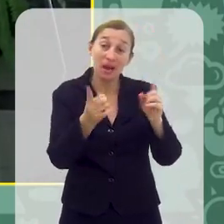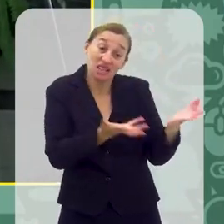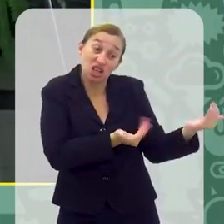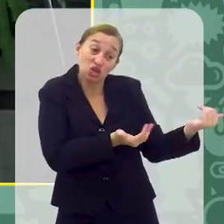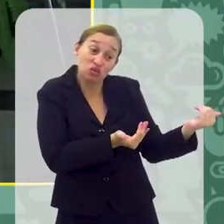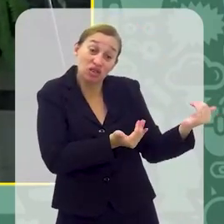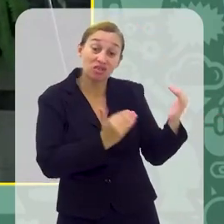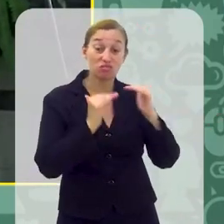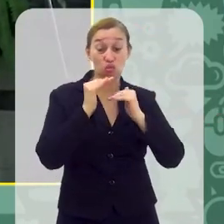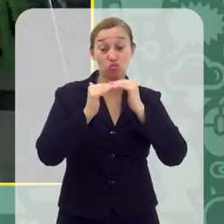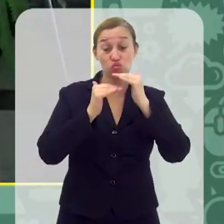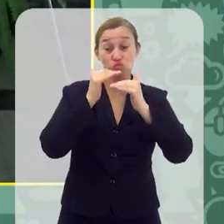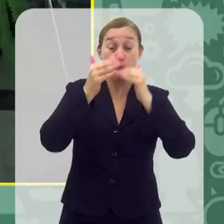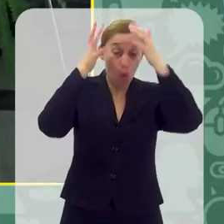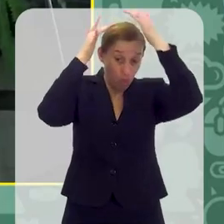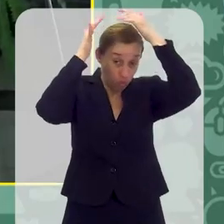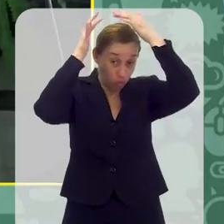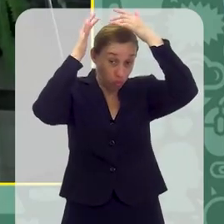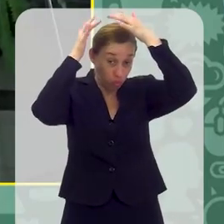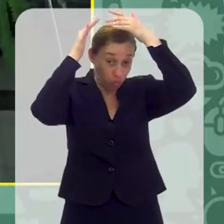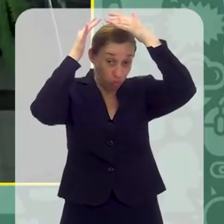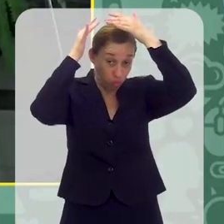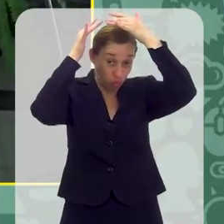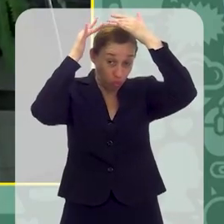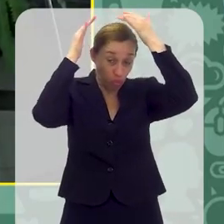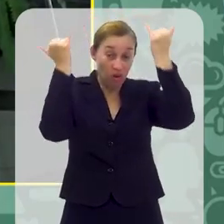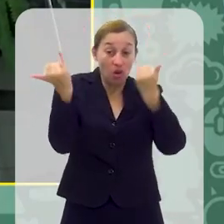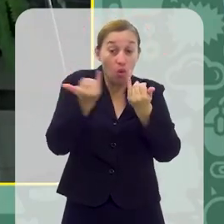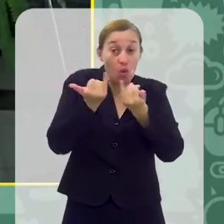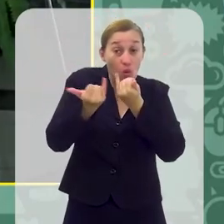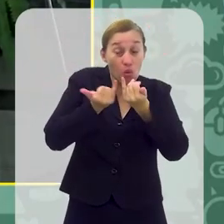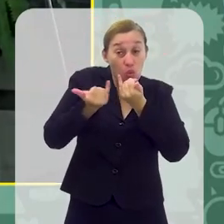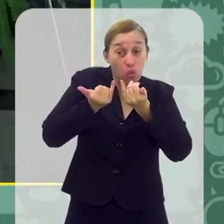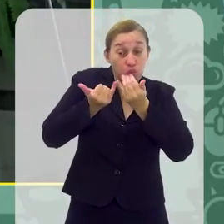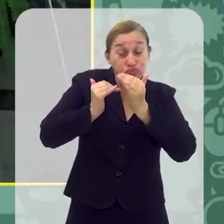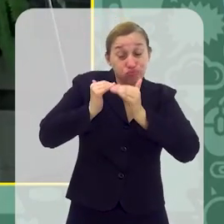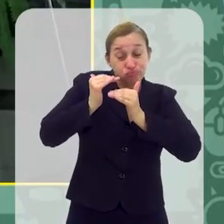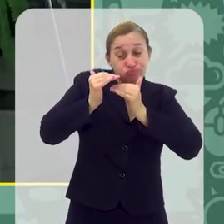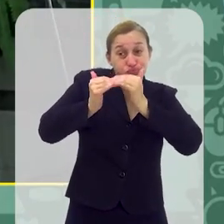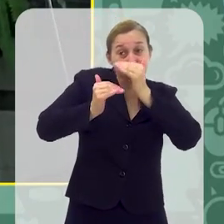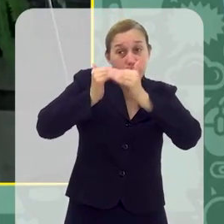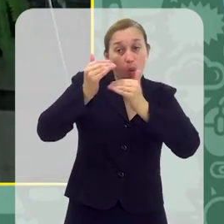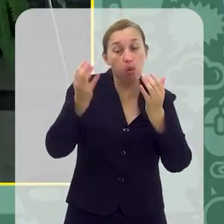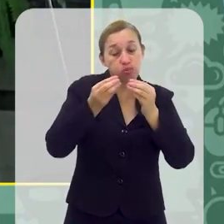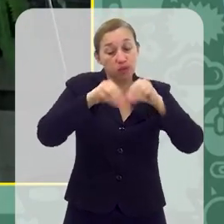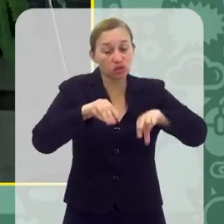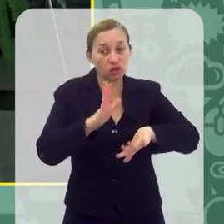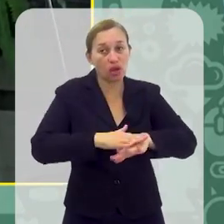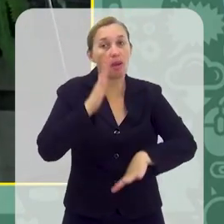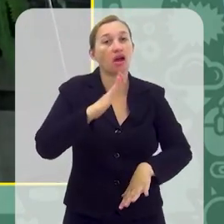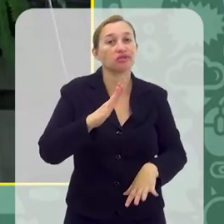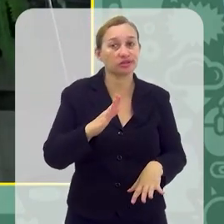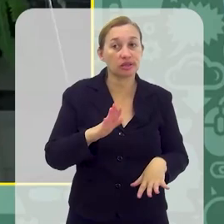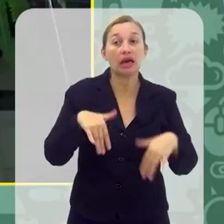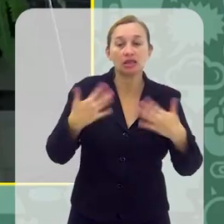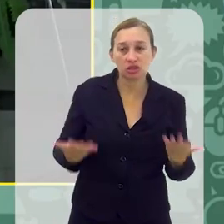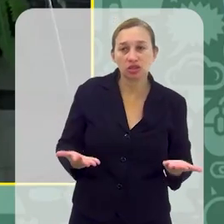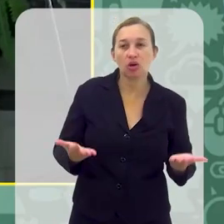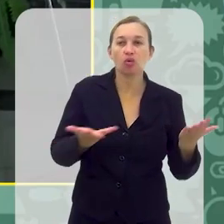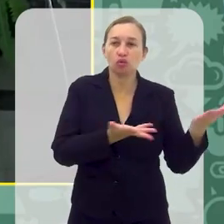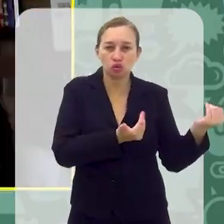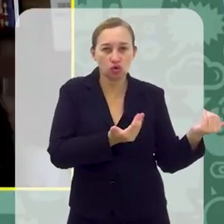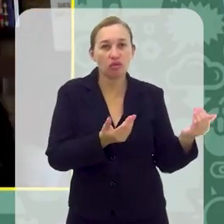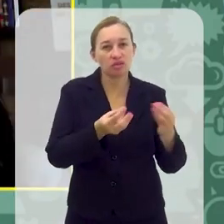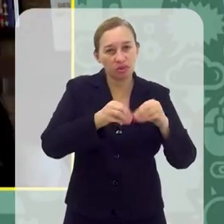do programa, cérebro está em formação, suas habilidades estão se desenvolvendo e o prejuízo pode ser maior, tornando, então, os jovens mais